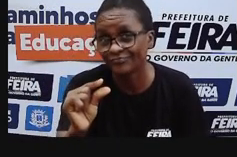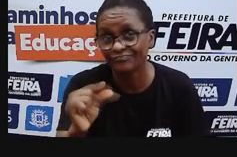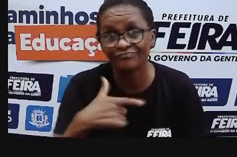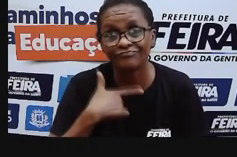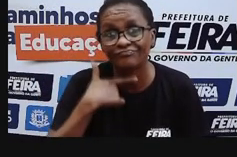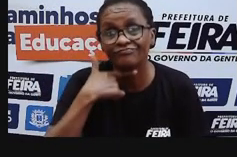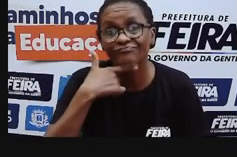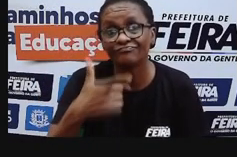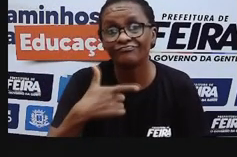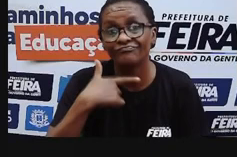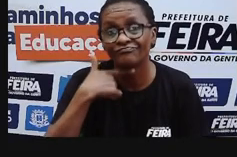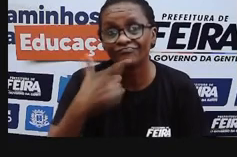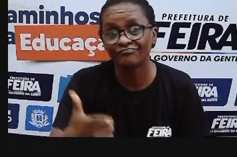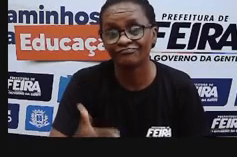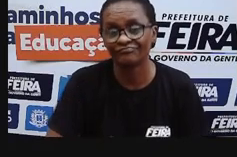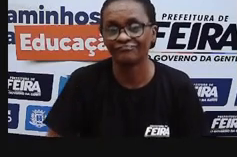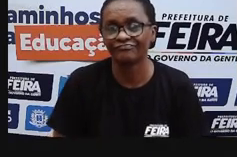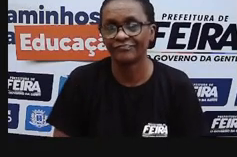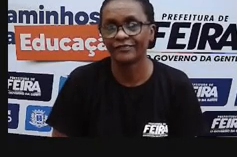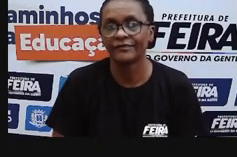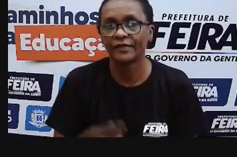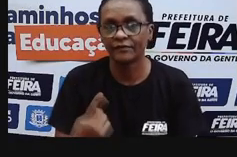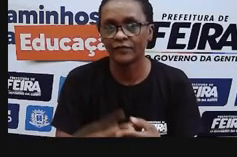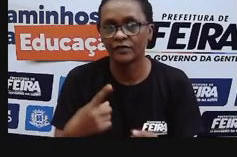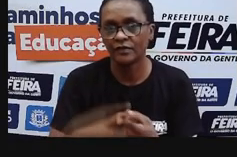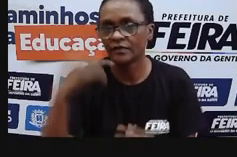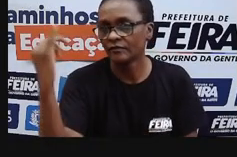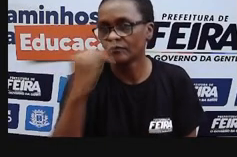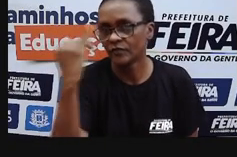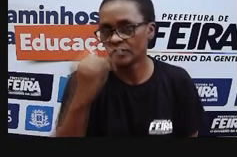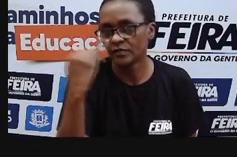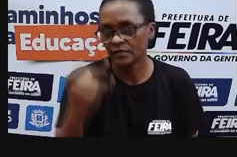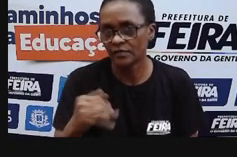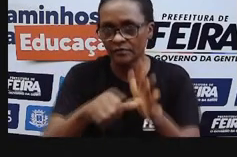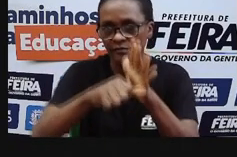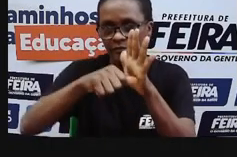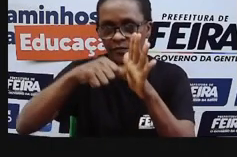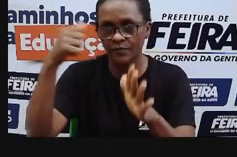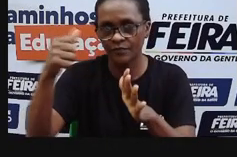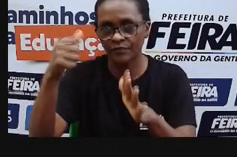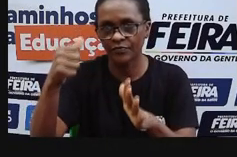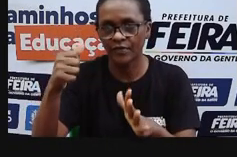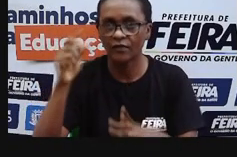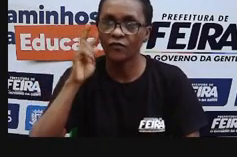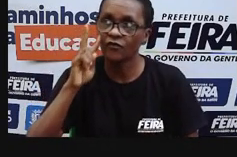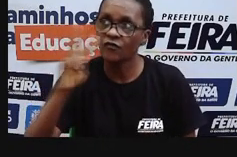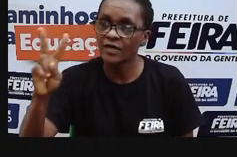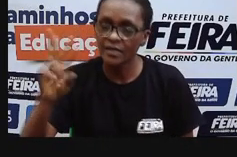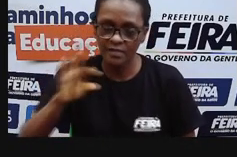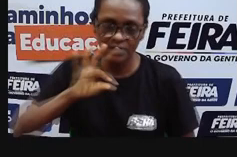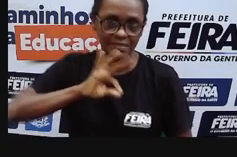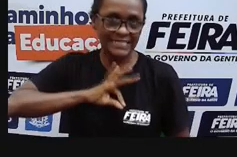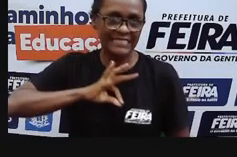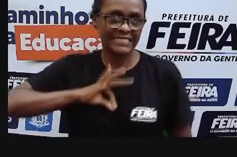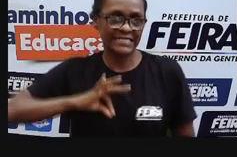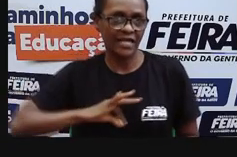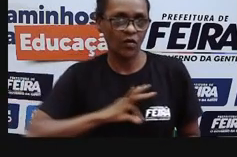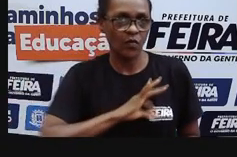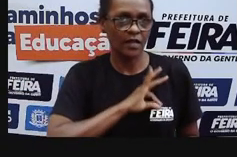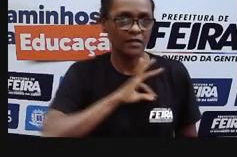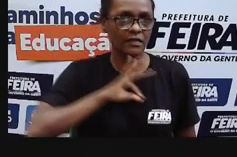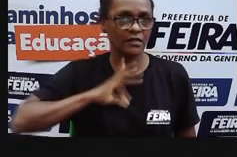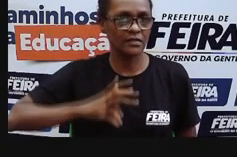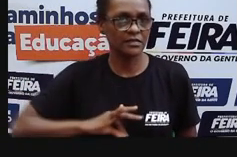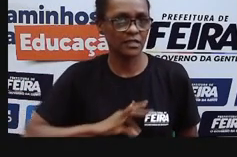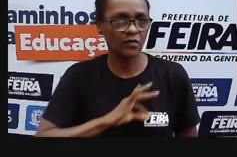seres microscópicos, essas coisas pequenininhas? Primeiro, pra gente estudar a célula. Porque a gente já sabe que nosso corpo, ele é